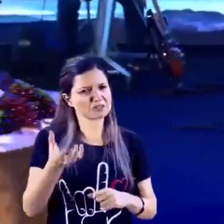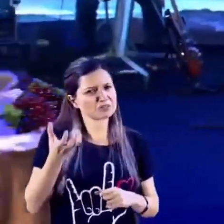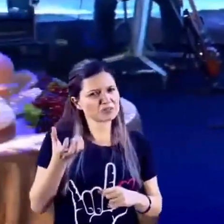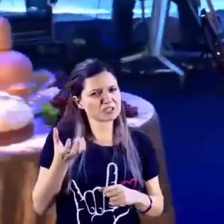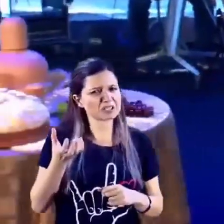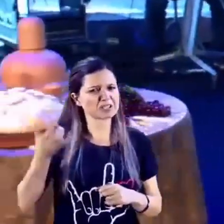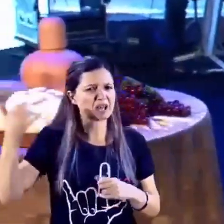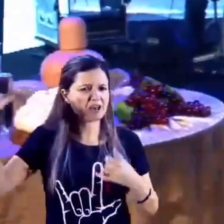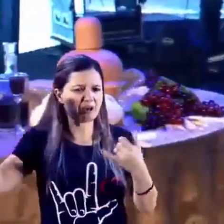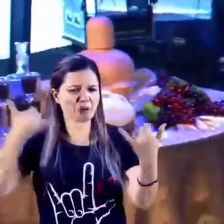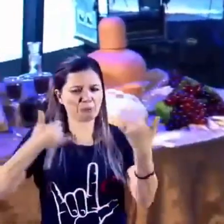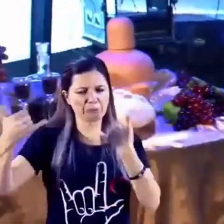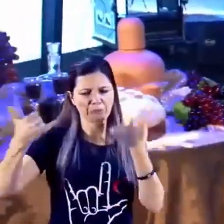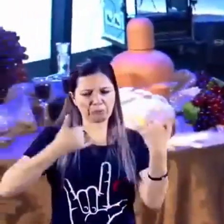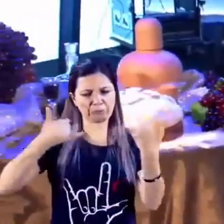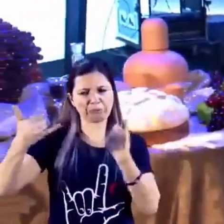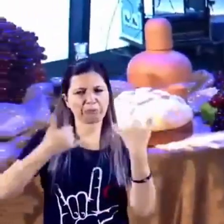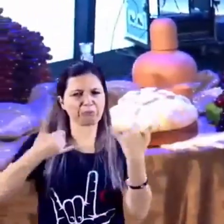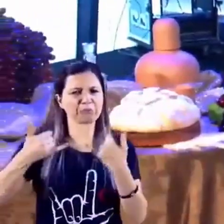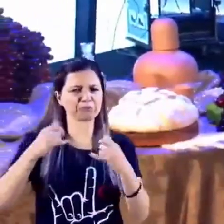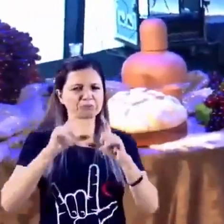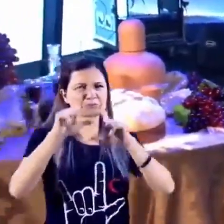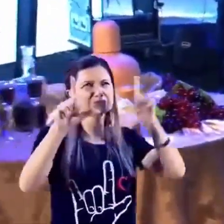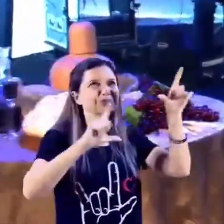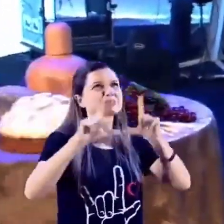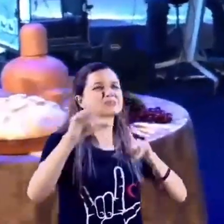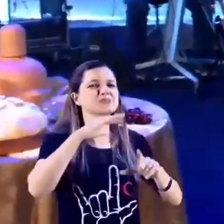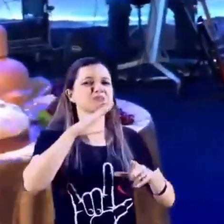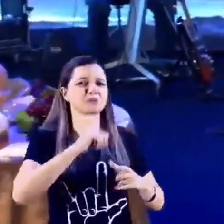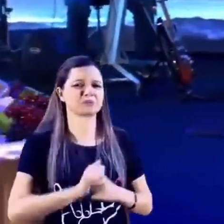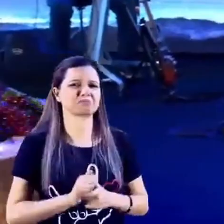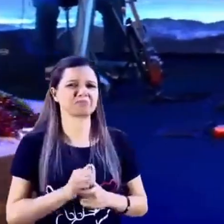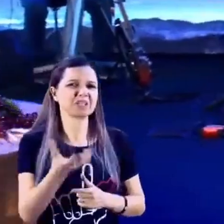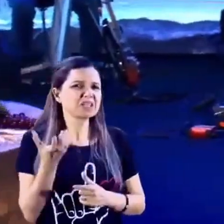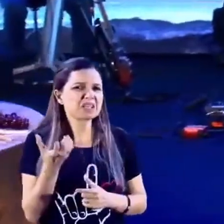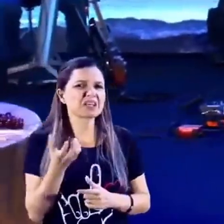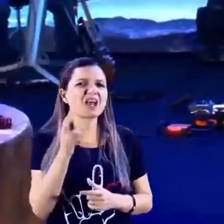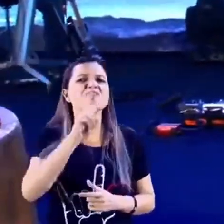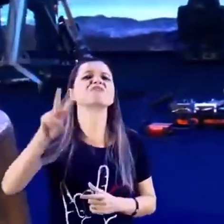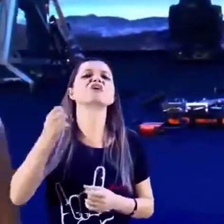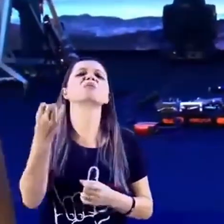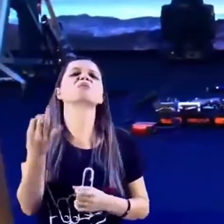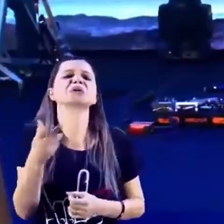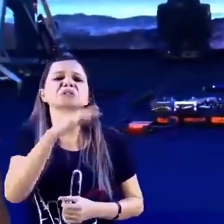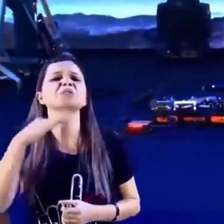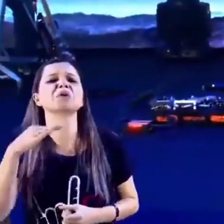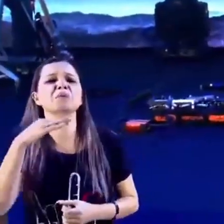fácil. Você quer ver quando estão mortos? Você pode acompanhar simultâneo.